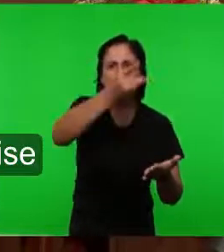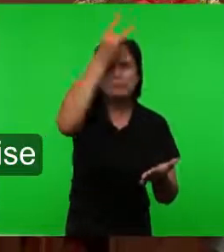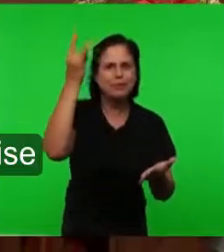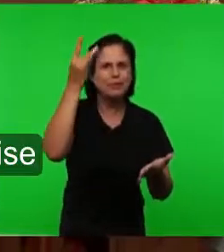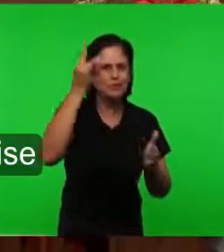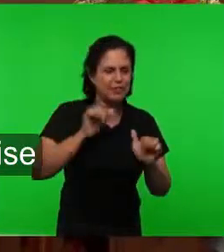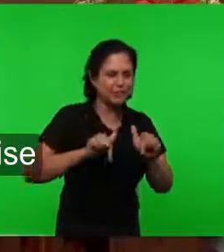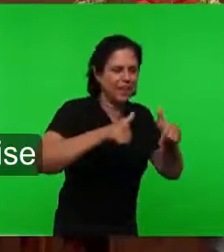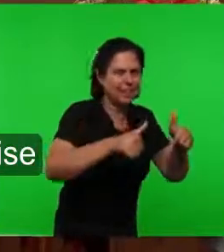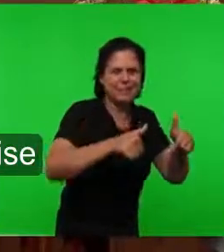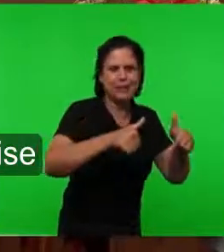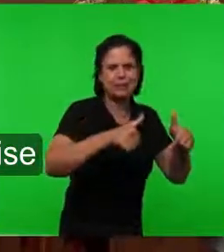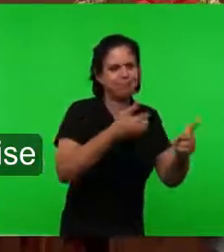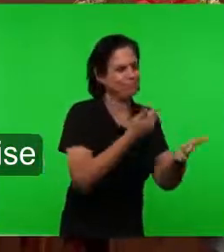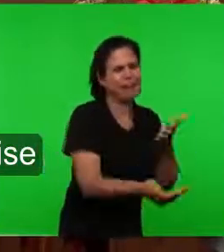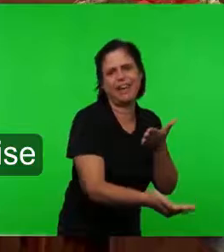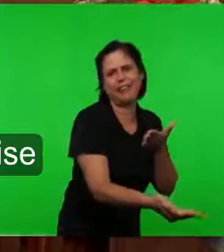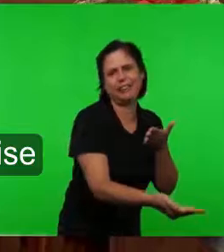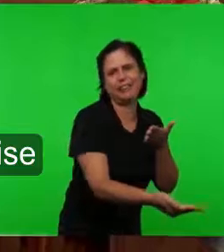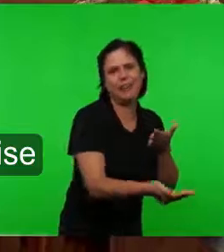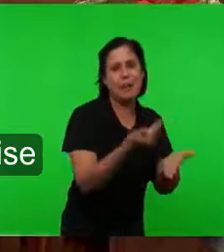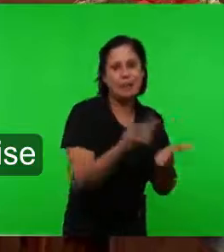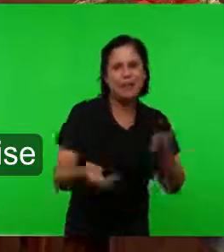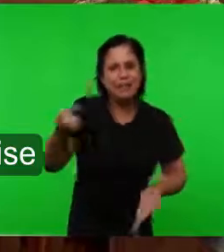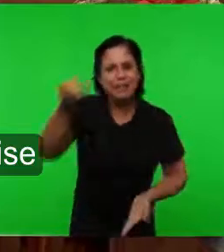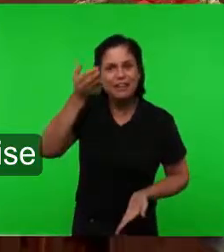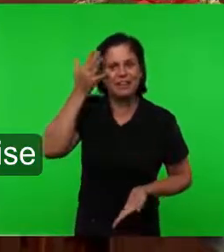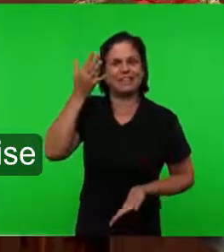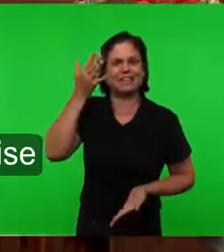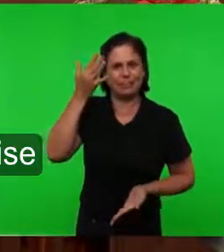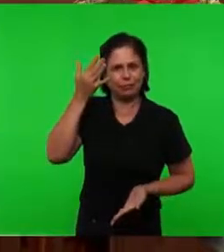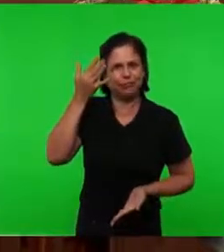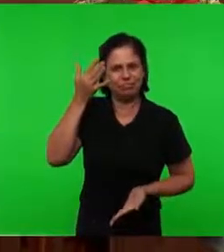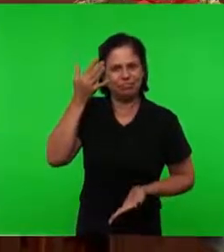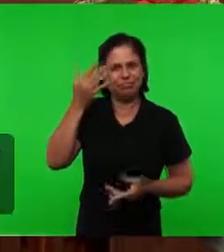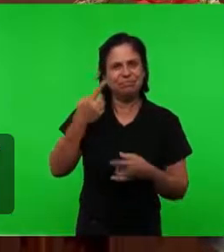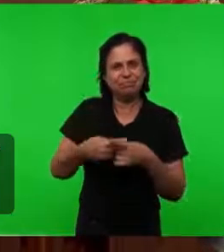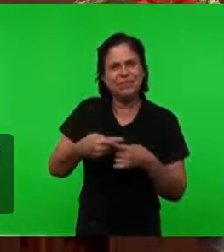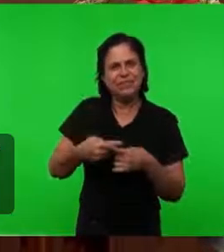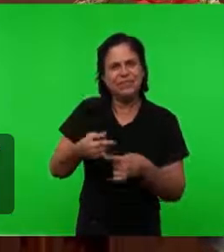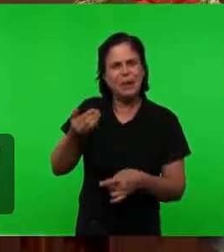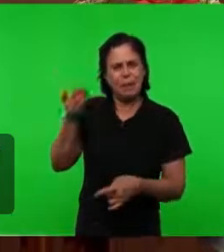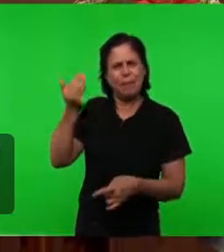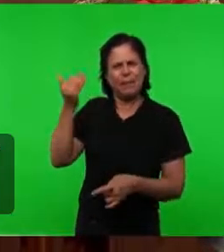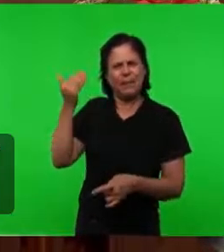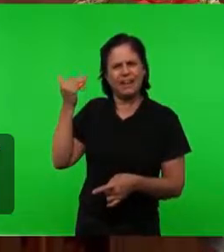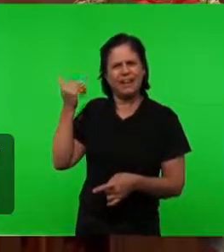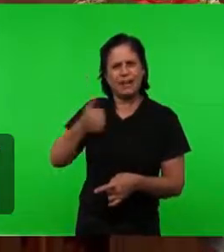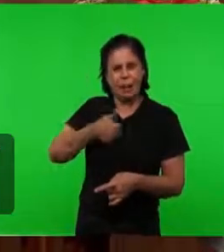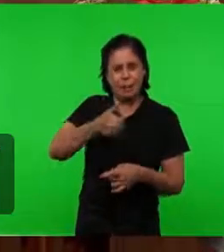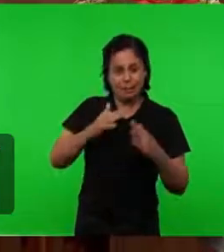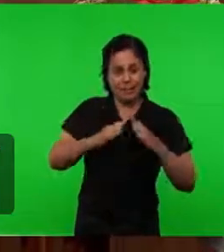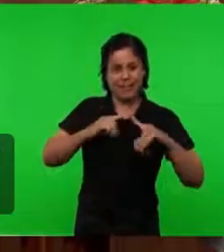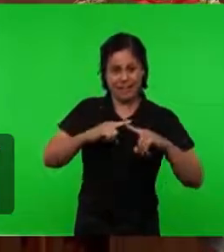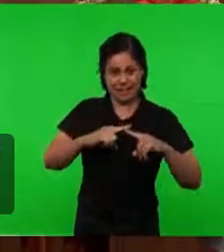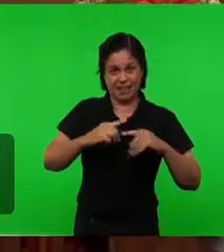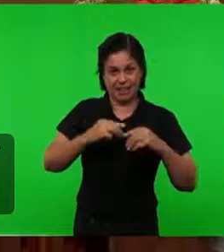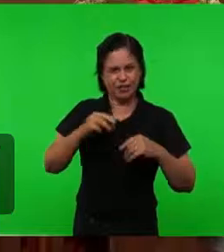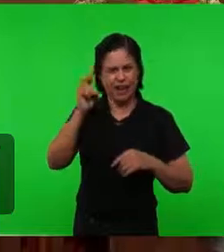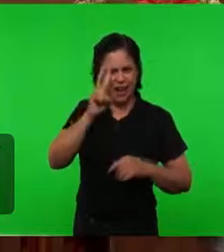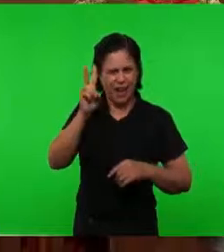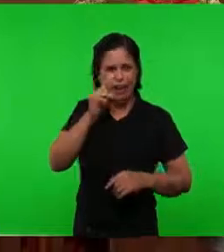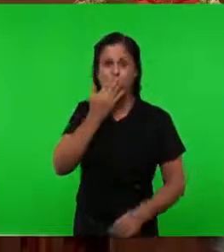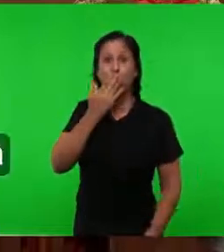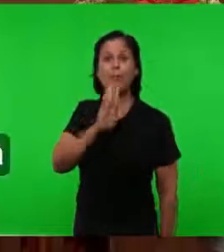ele perde A revelação E já era uma promessa Lá Já na primeira igreja Tirarei de ti